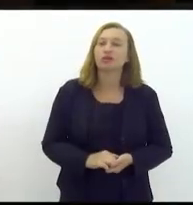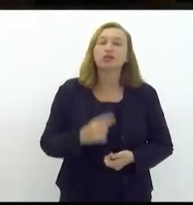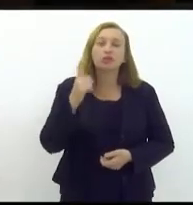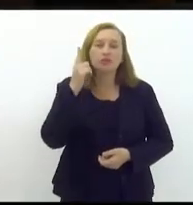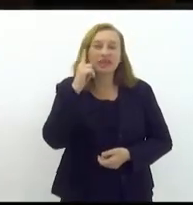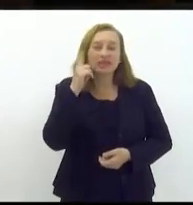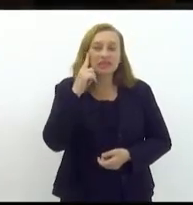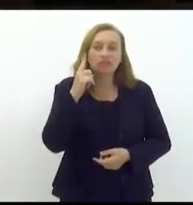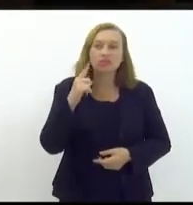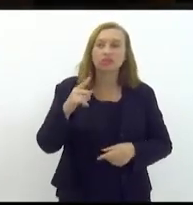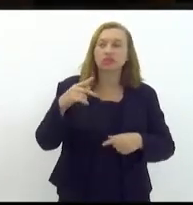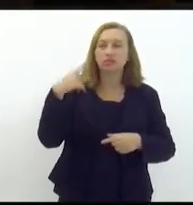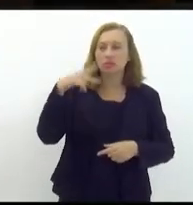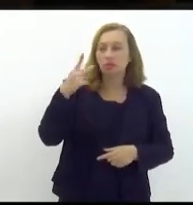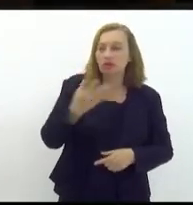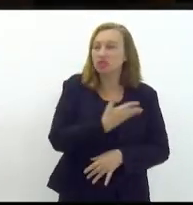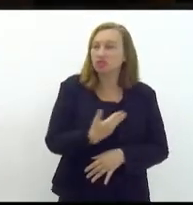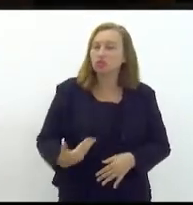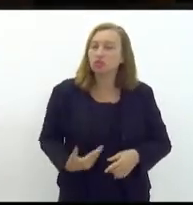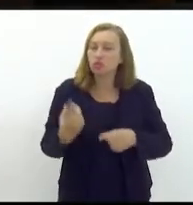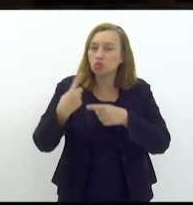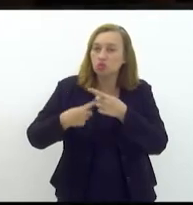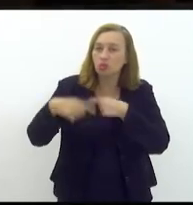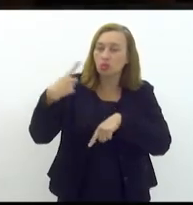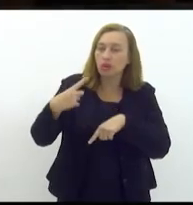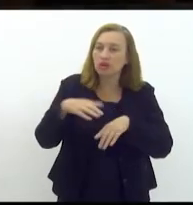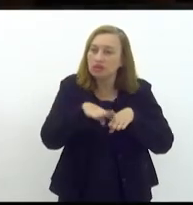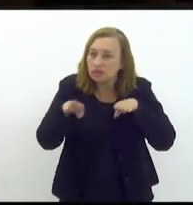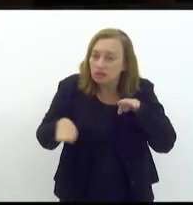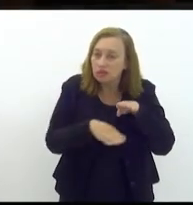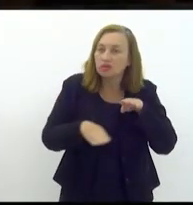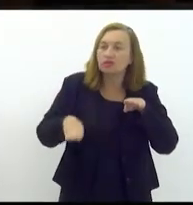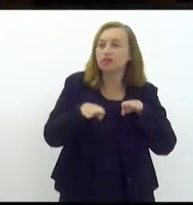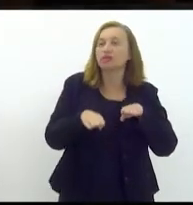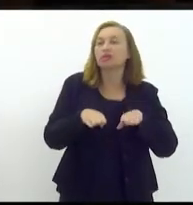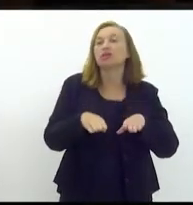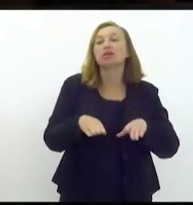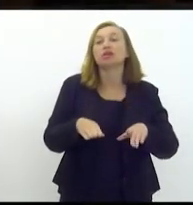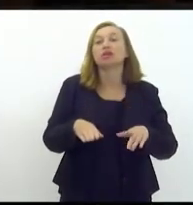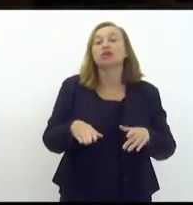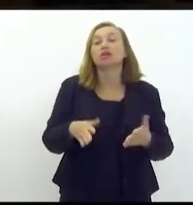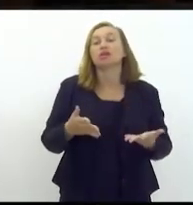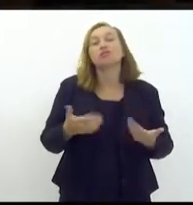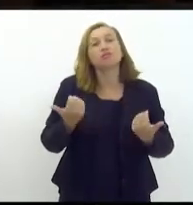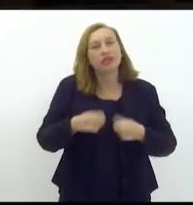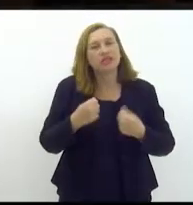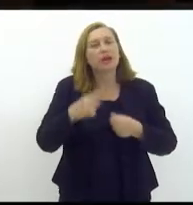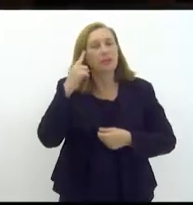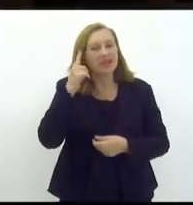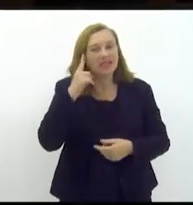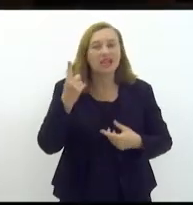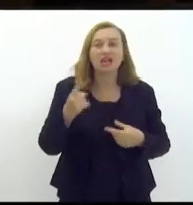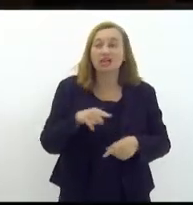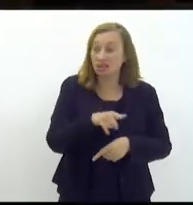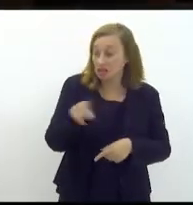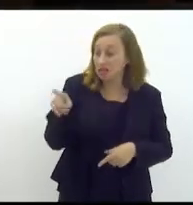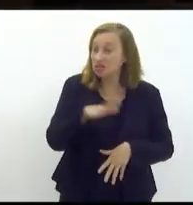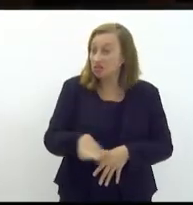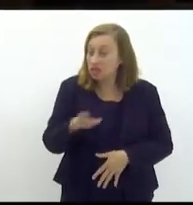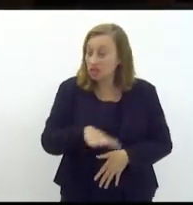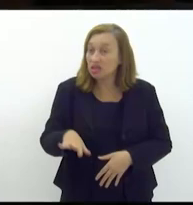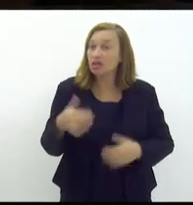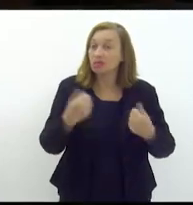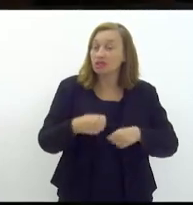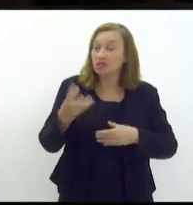pensamos em políticas públicas que superem as desigualdades sociais a gente precisa pensar que essas crianças